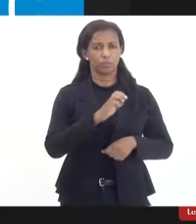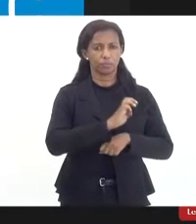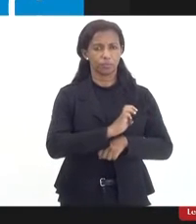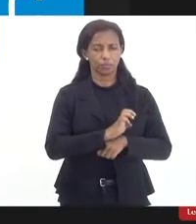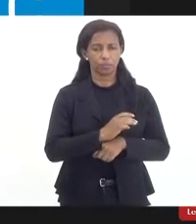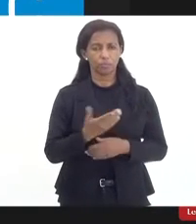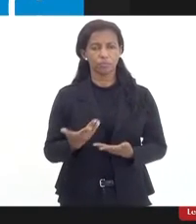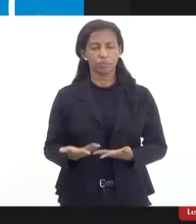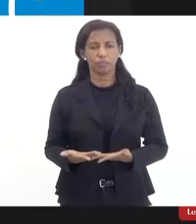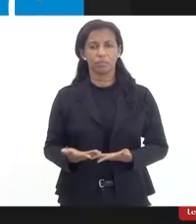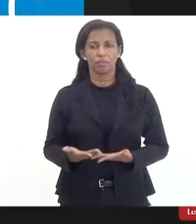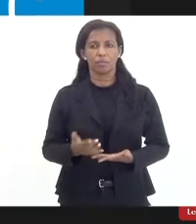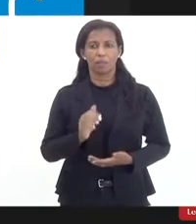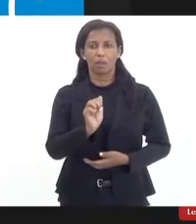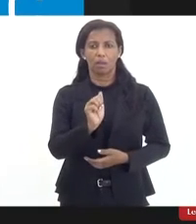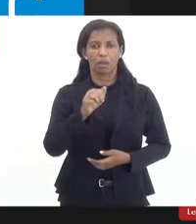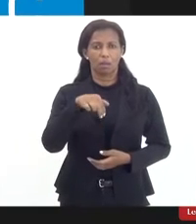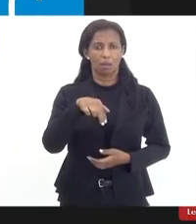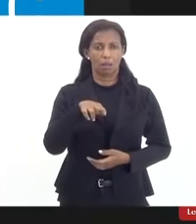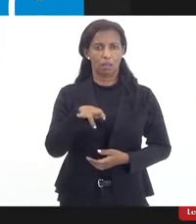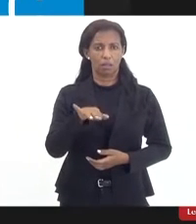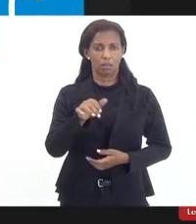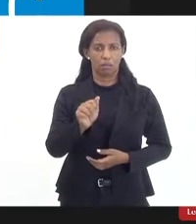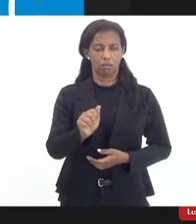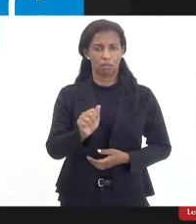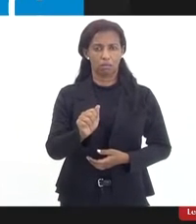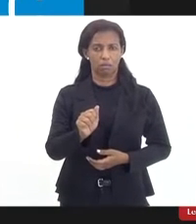da senhora Andréia...